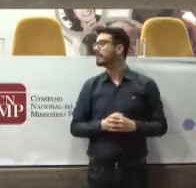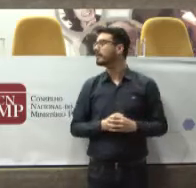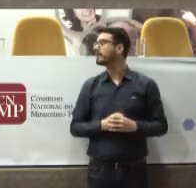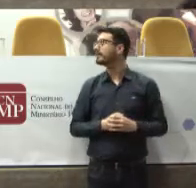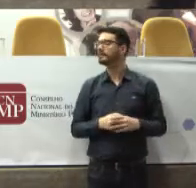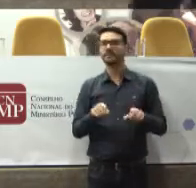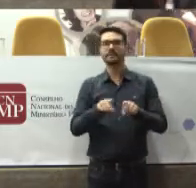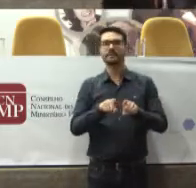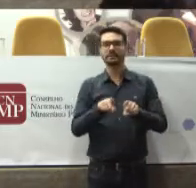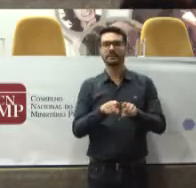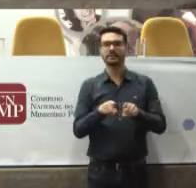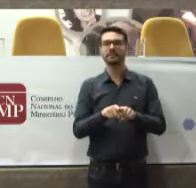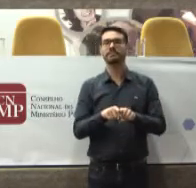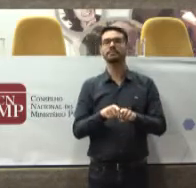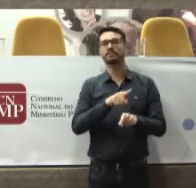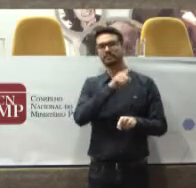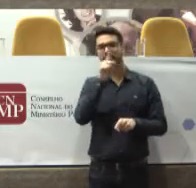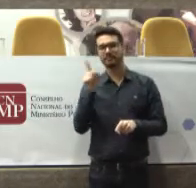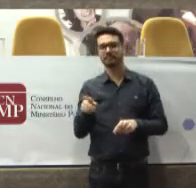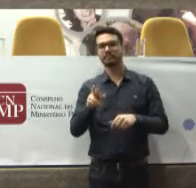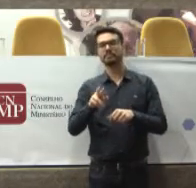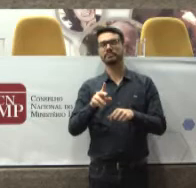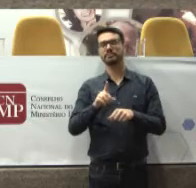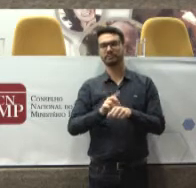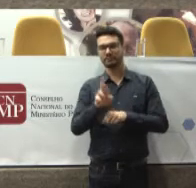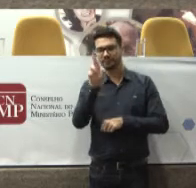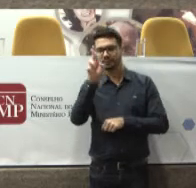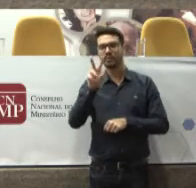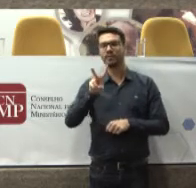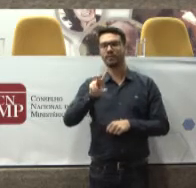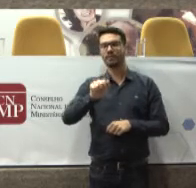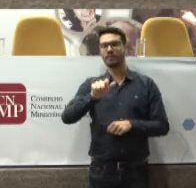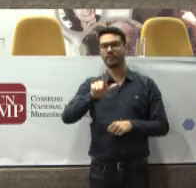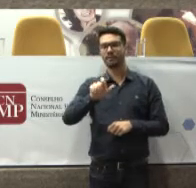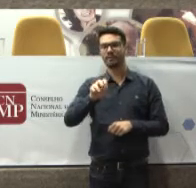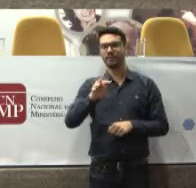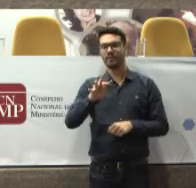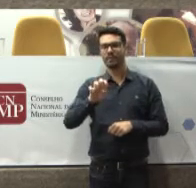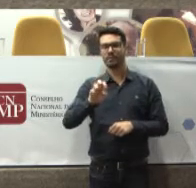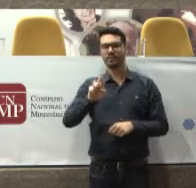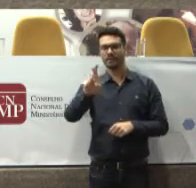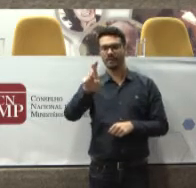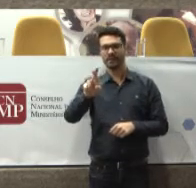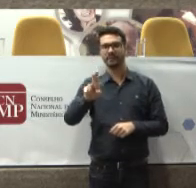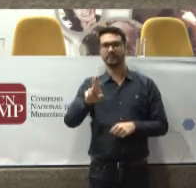Excelentíssimo Sr. Conselheiro Nacional do Ministério Público, Walter Schwenkner de Araújo.